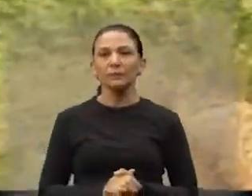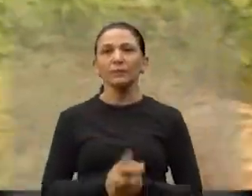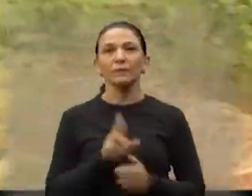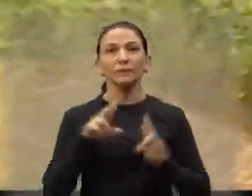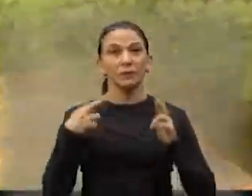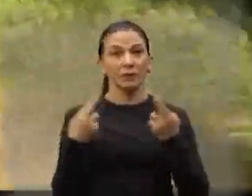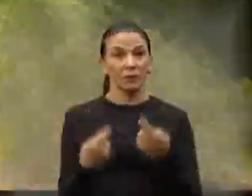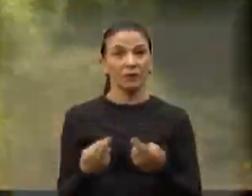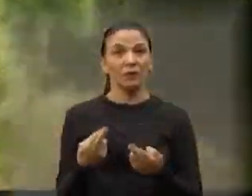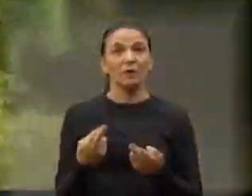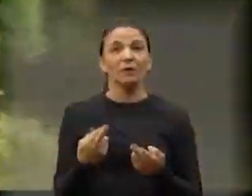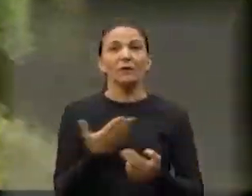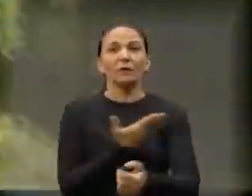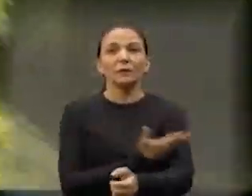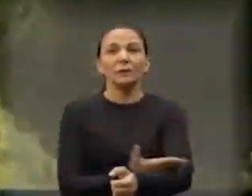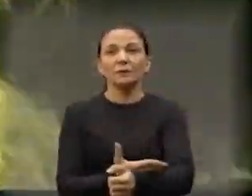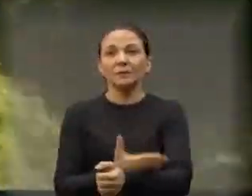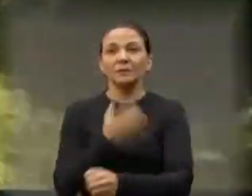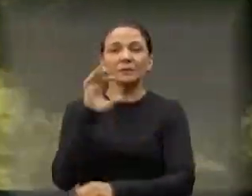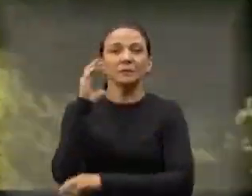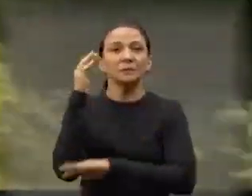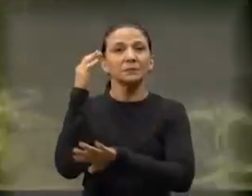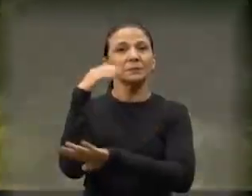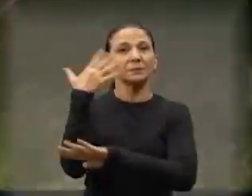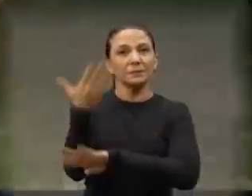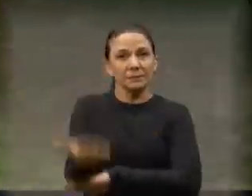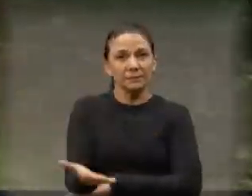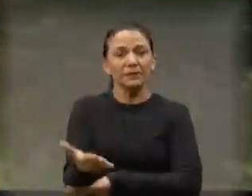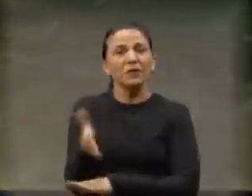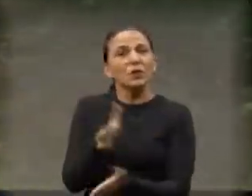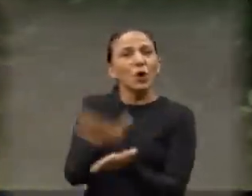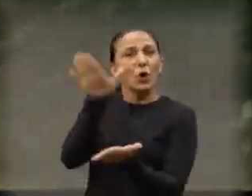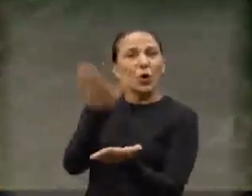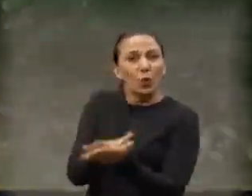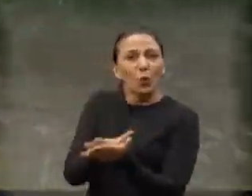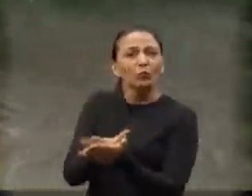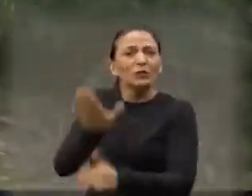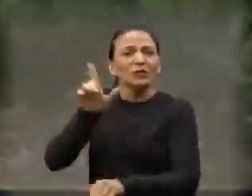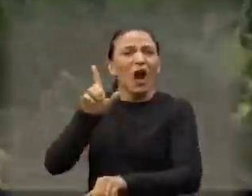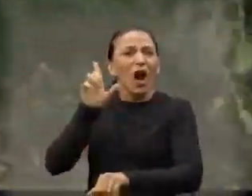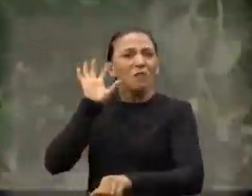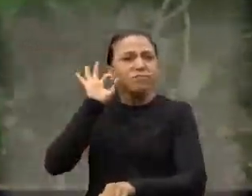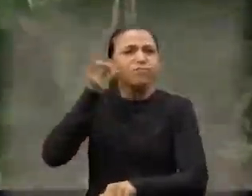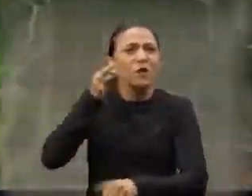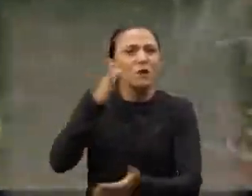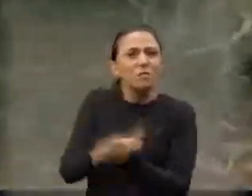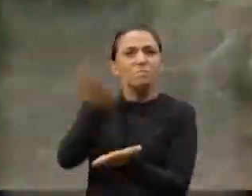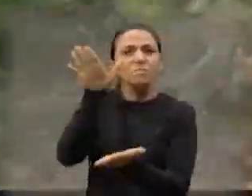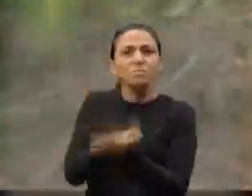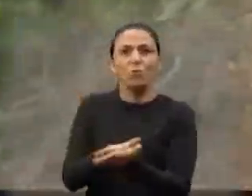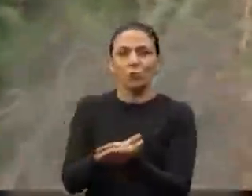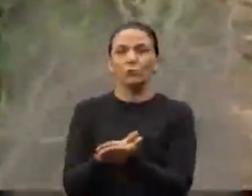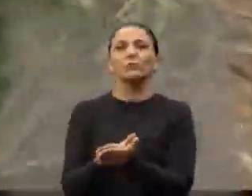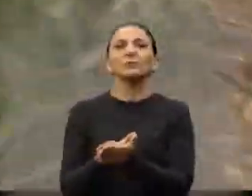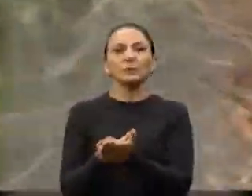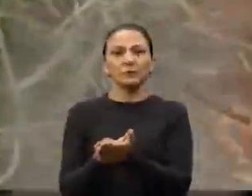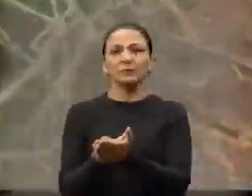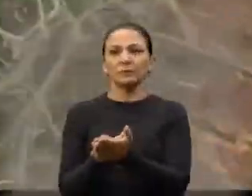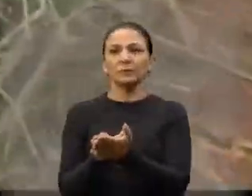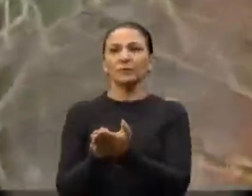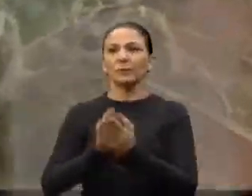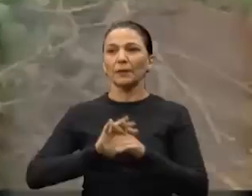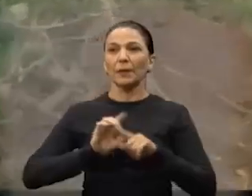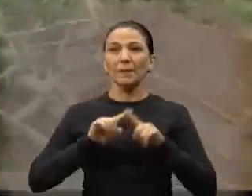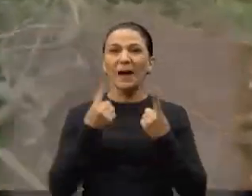sessão da câmara, você corta uma árvore dessa daqui, os caras vêm te multar. Na hora. Vem na hora o ferro, né?